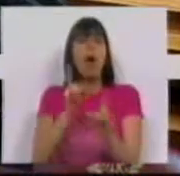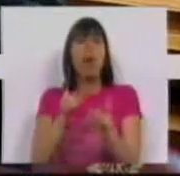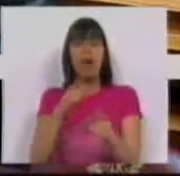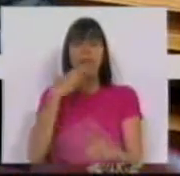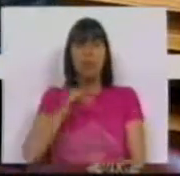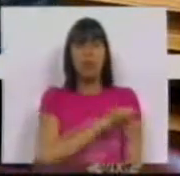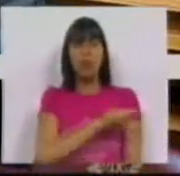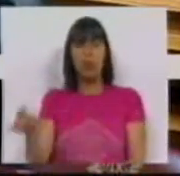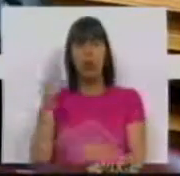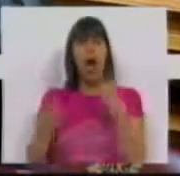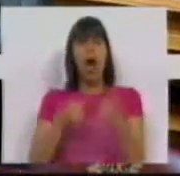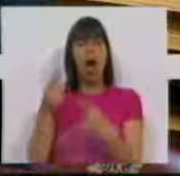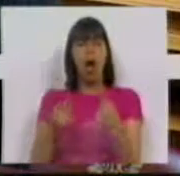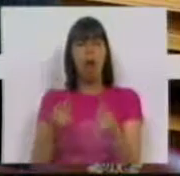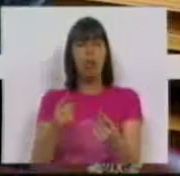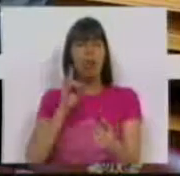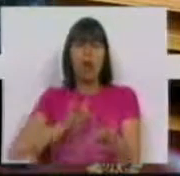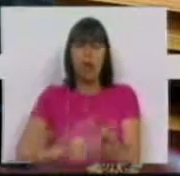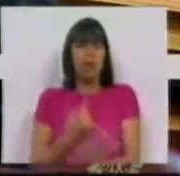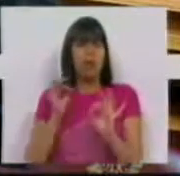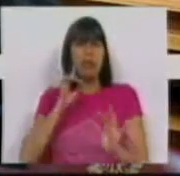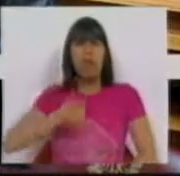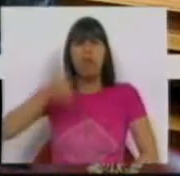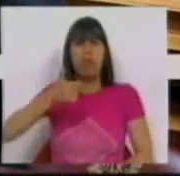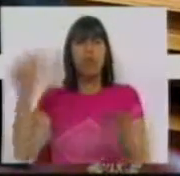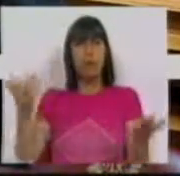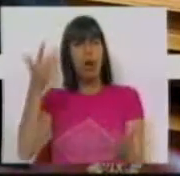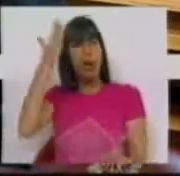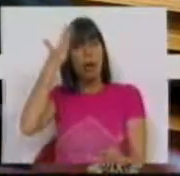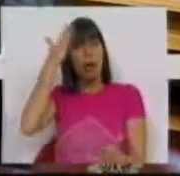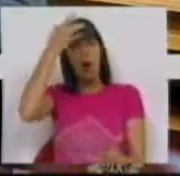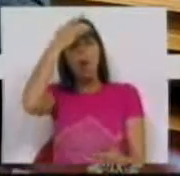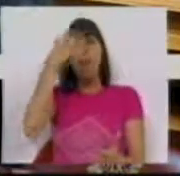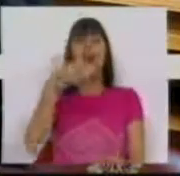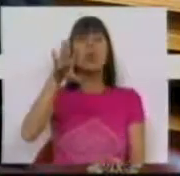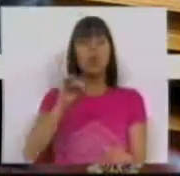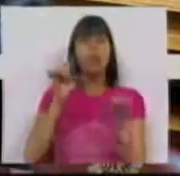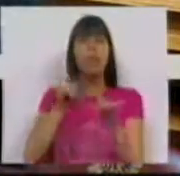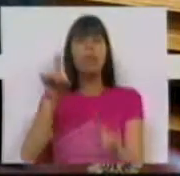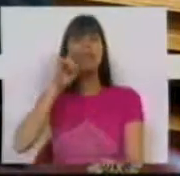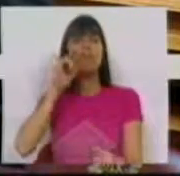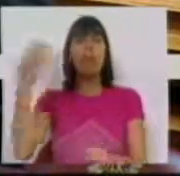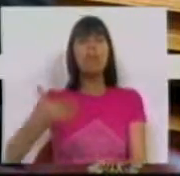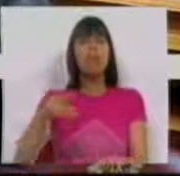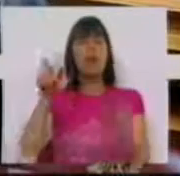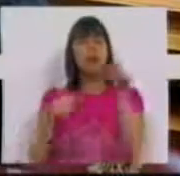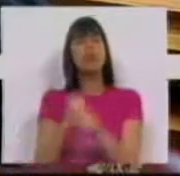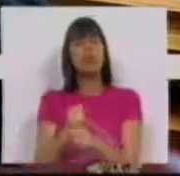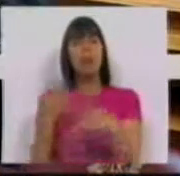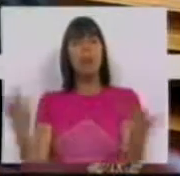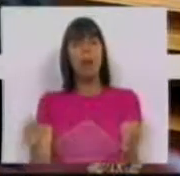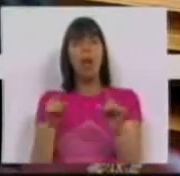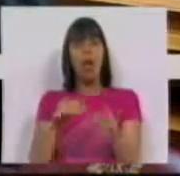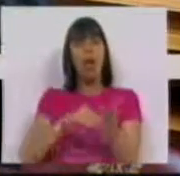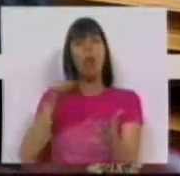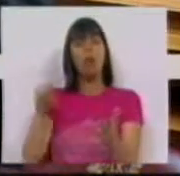tábua rasa de algo que é indispensável e fundamental no entender do Partido Socialista para a defesa dos direitos dos trabalhadores, que